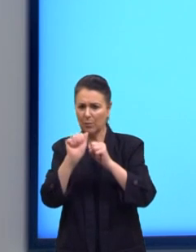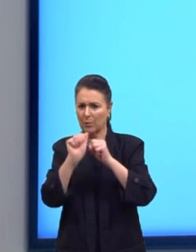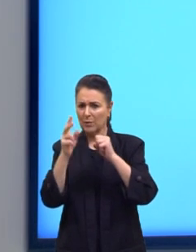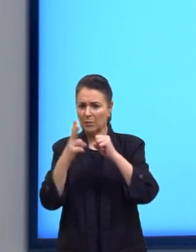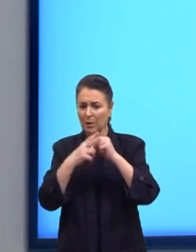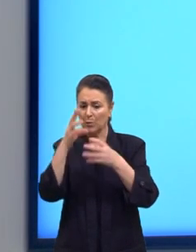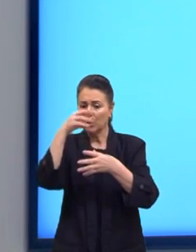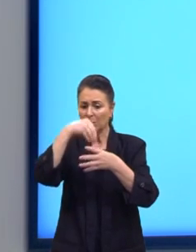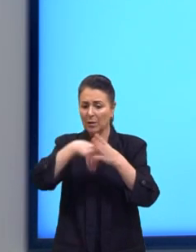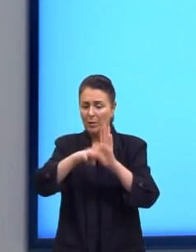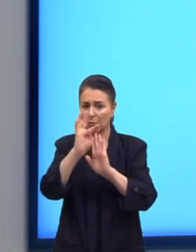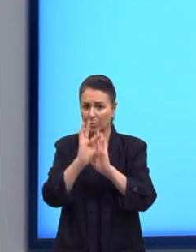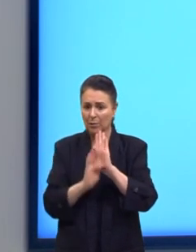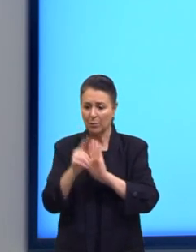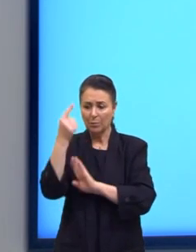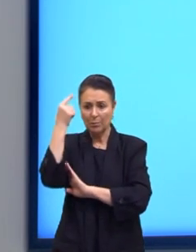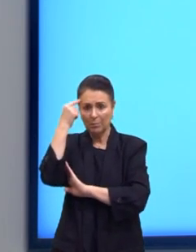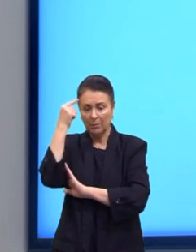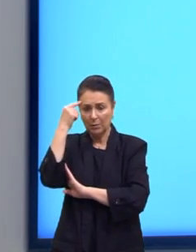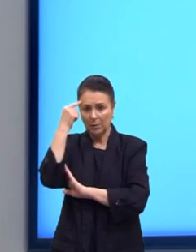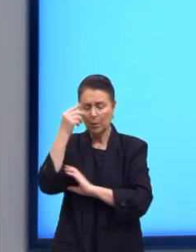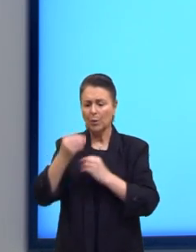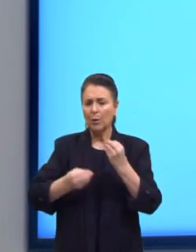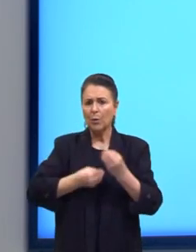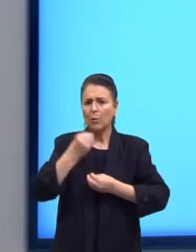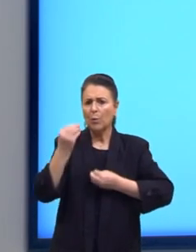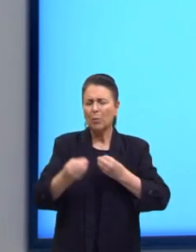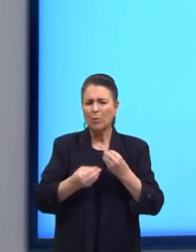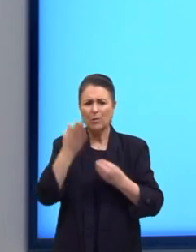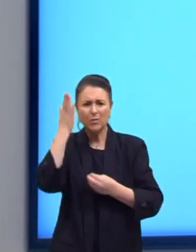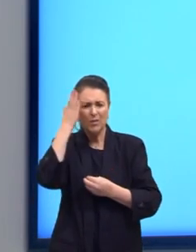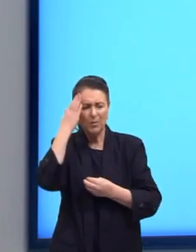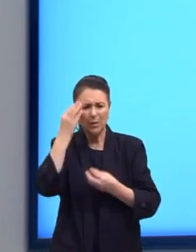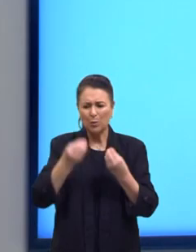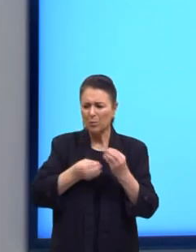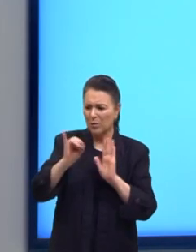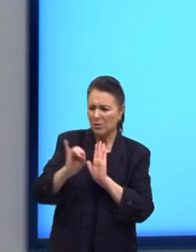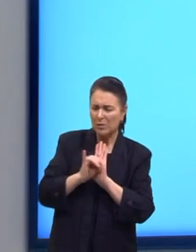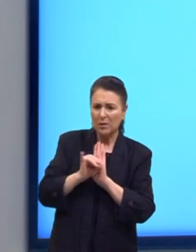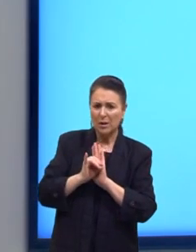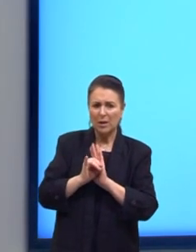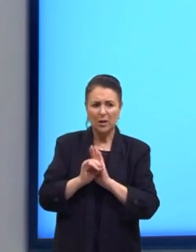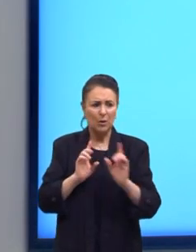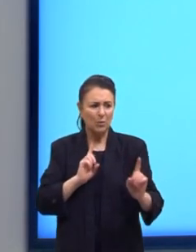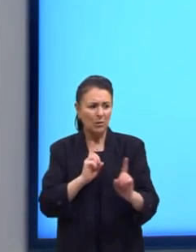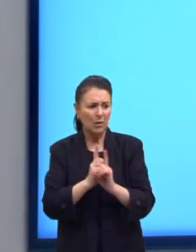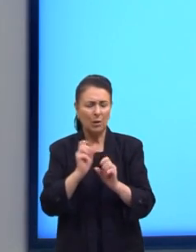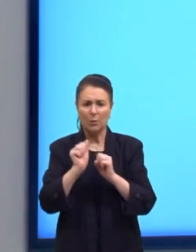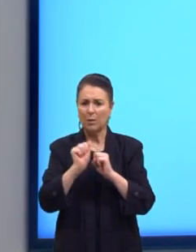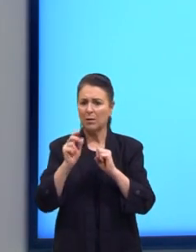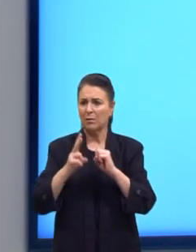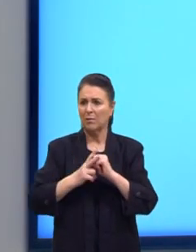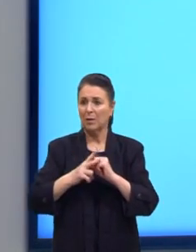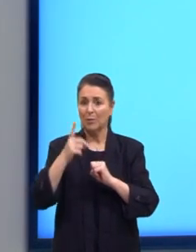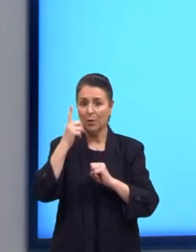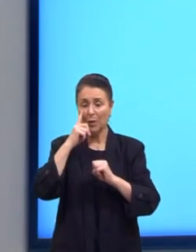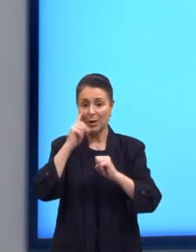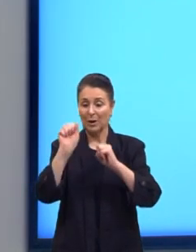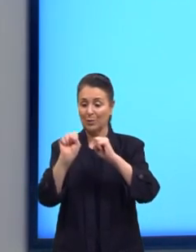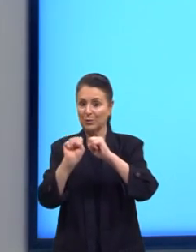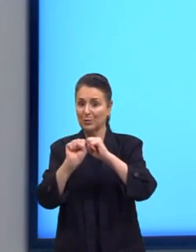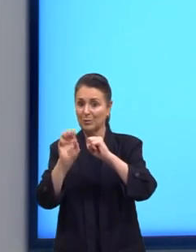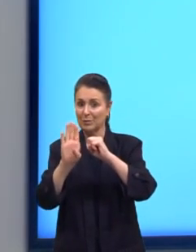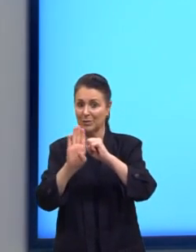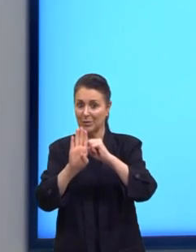dentro, vocês têm que pensar assim, ó. Como é que eu vou identificar e onde é que eu vou achar esse advérbio? Olha lá. Olha o substantivo aqui.